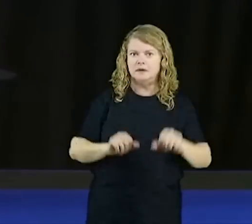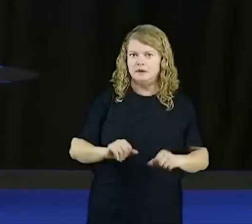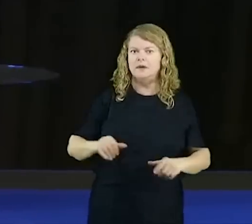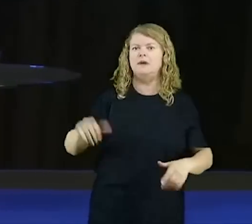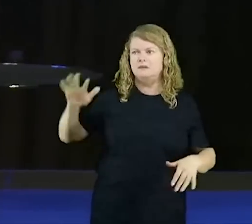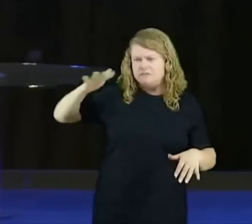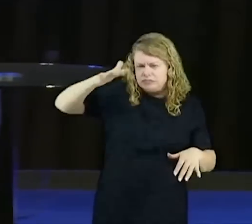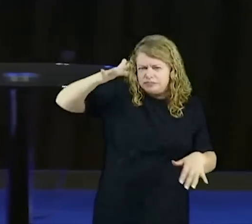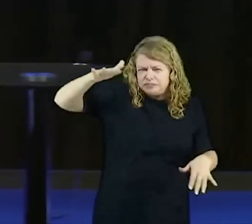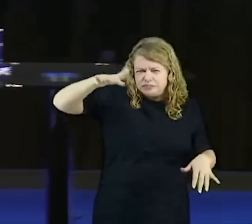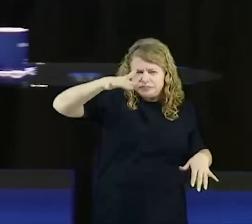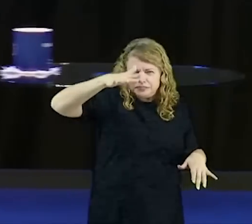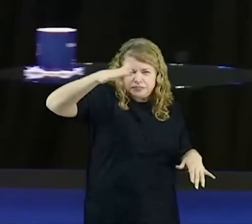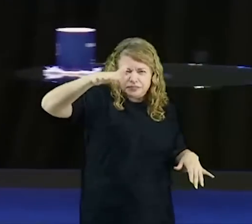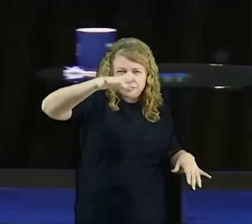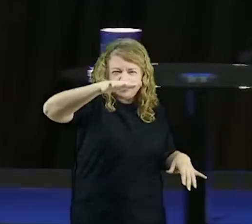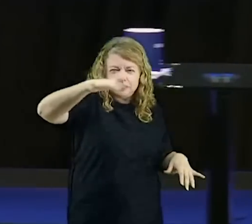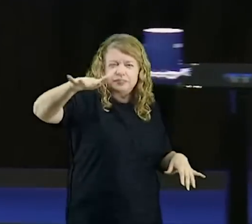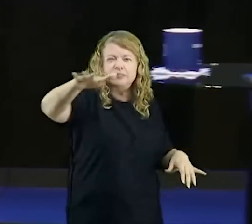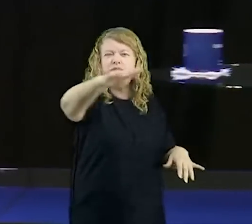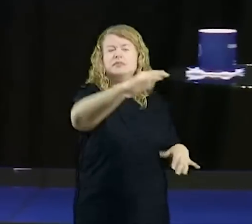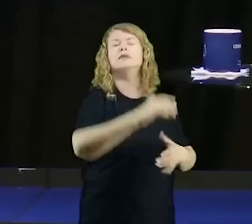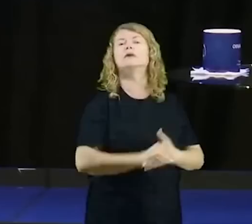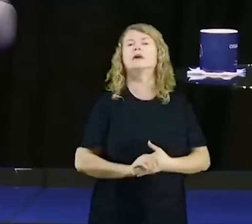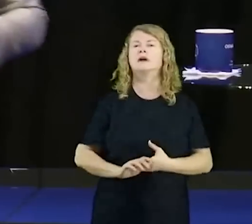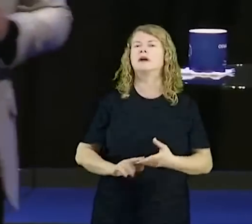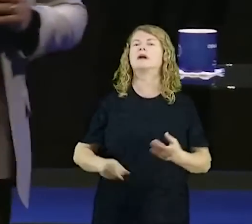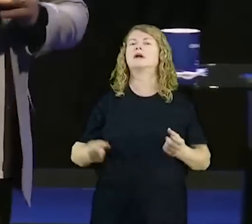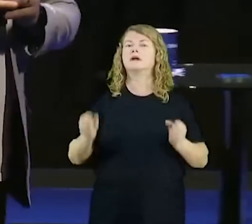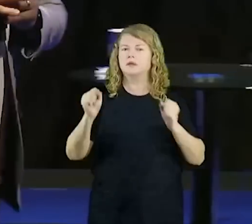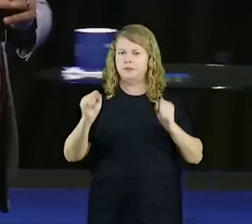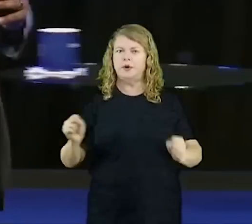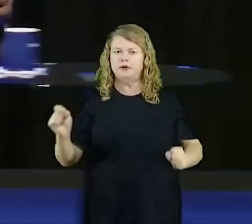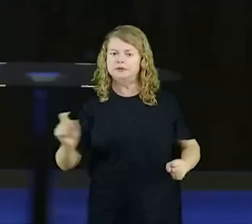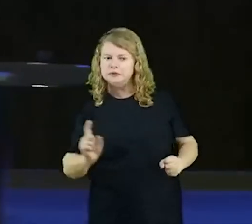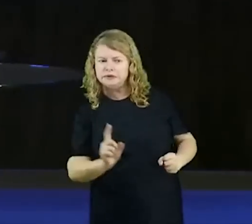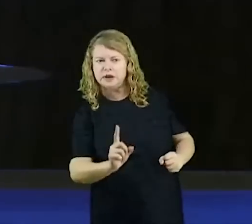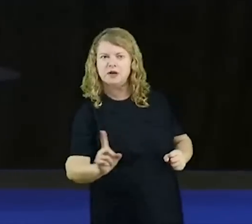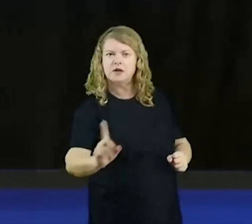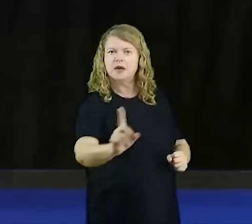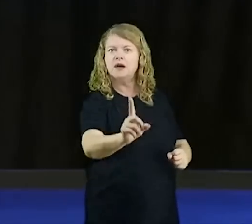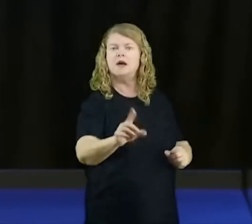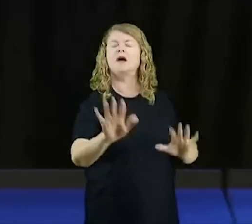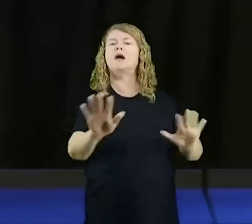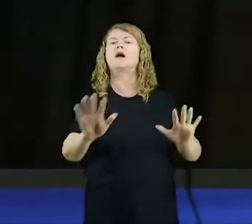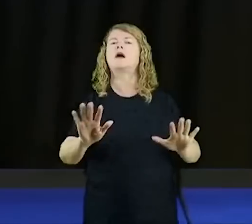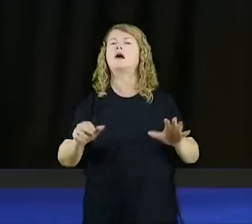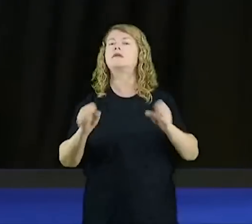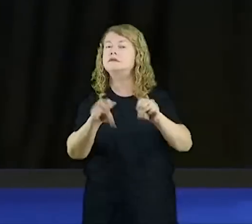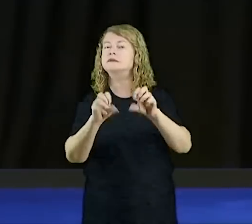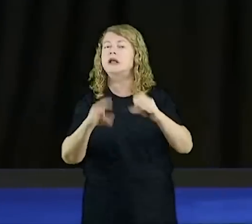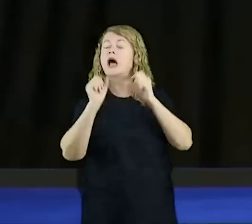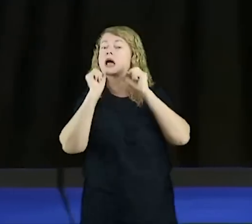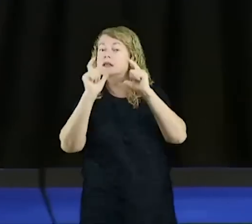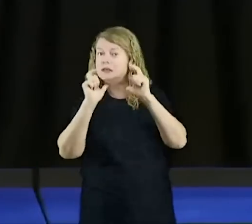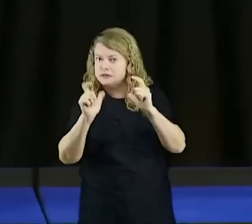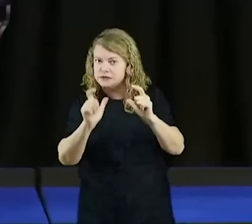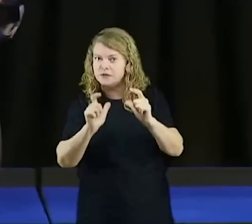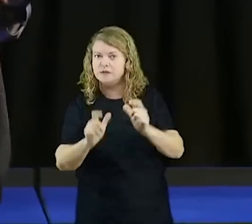lugares? Pode. O que o espírito não pode? Agora, eu quero que você tenha, preste muita atenção, no que eu vou te ensinar. Muita atenção.